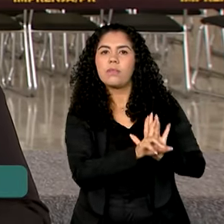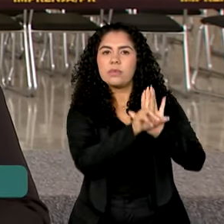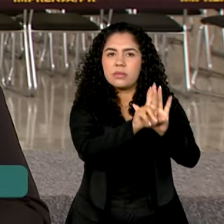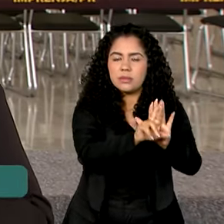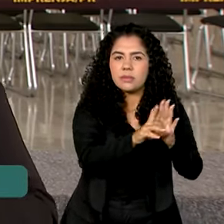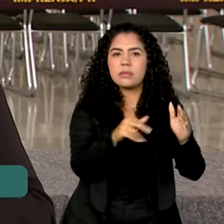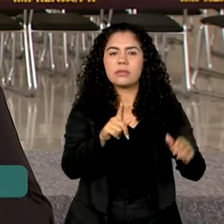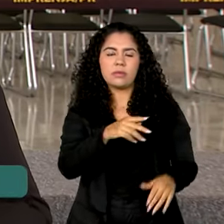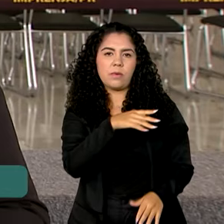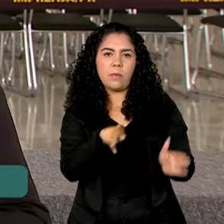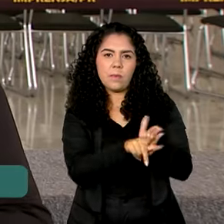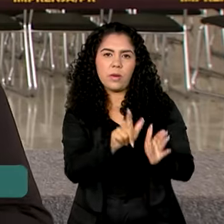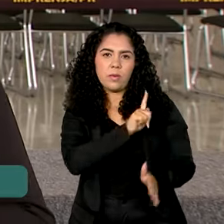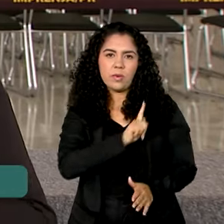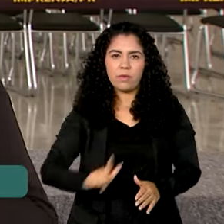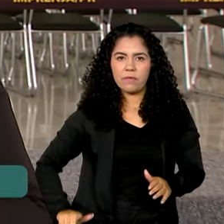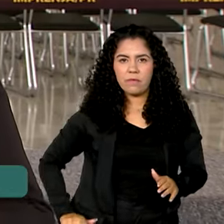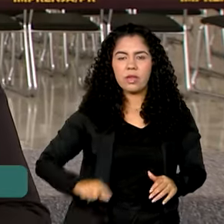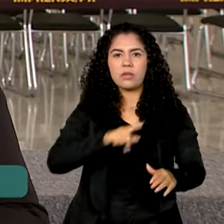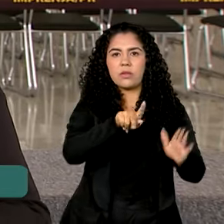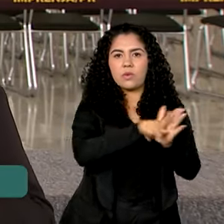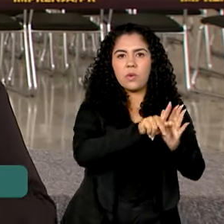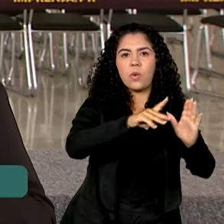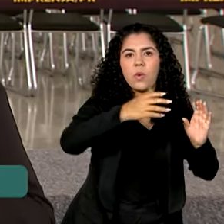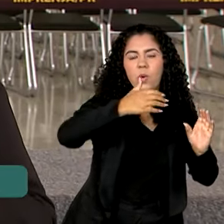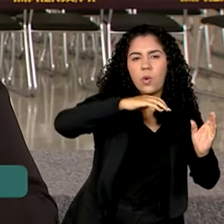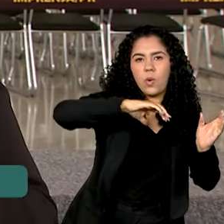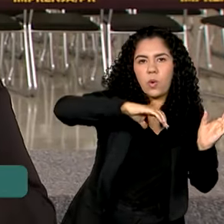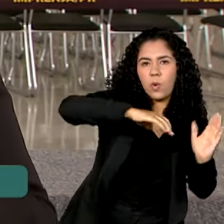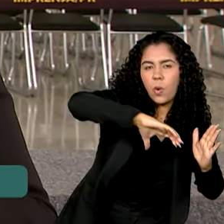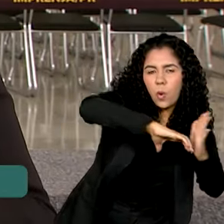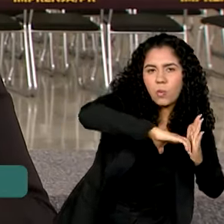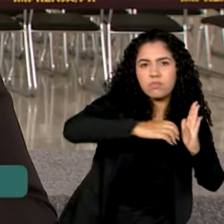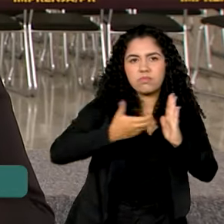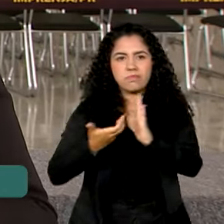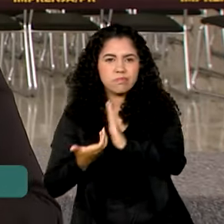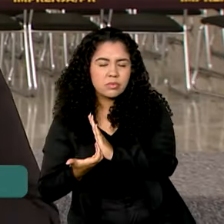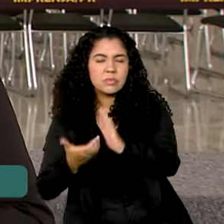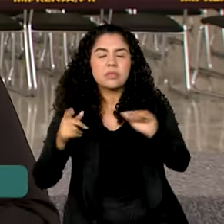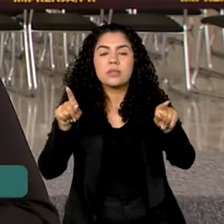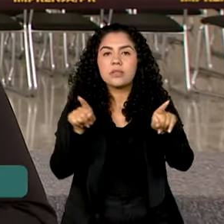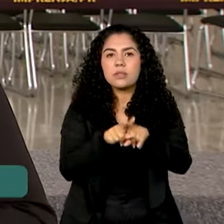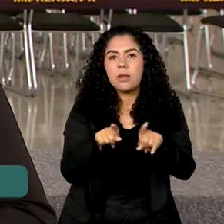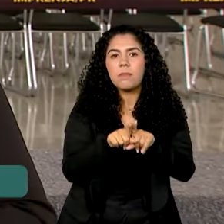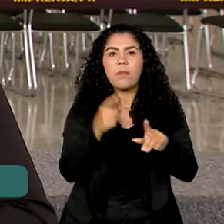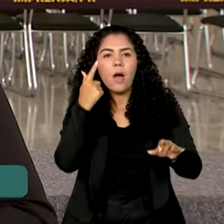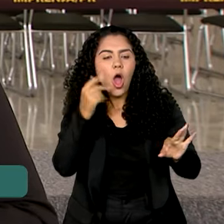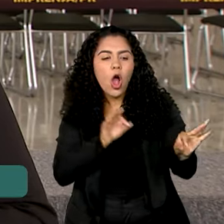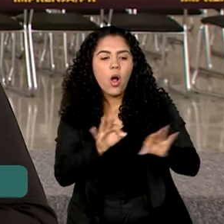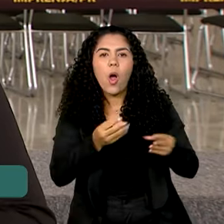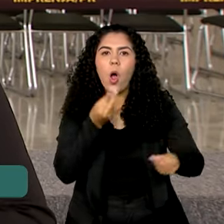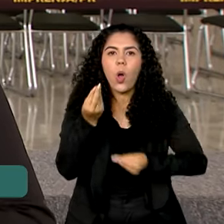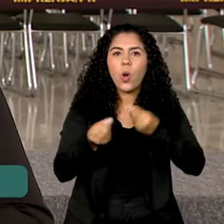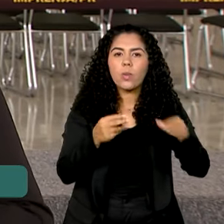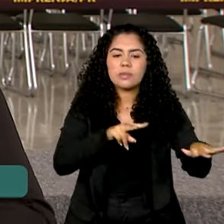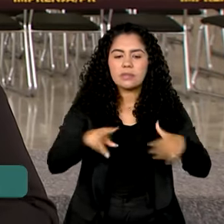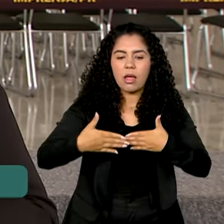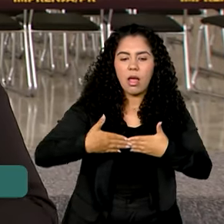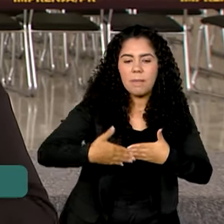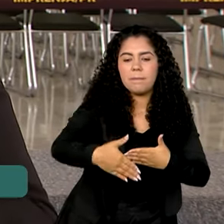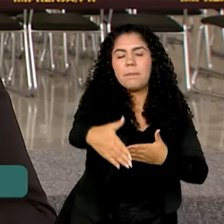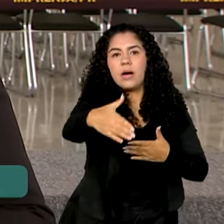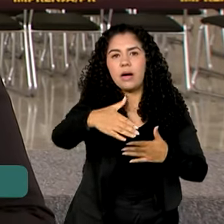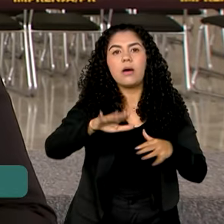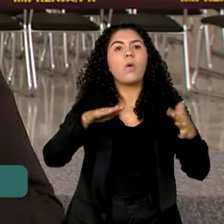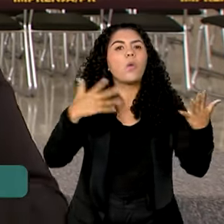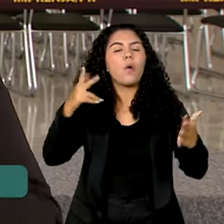representantes do governo no Congresso Nacional, parlamentares, para ajeitar, para organizar como vai ser a semana no Congresso Nacional, quais são as